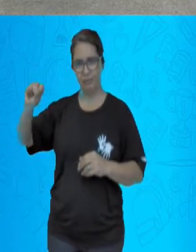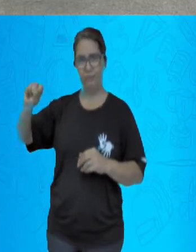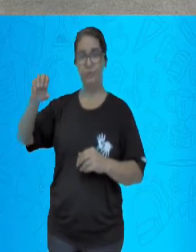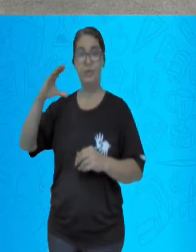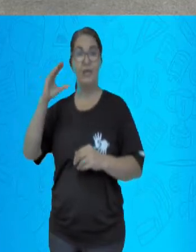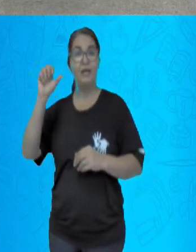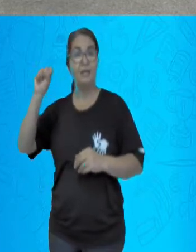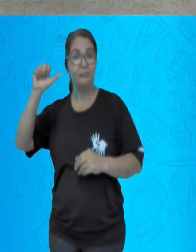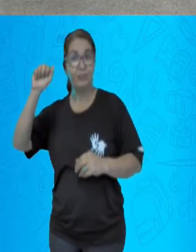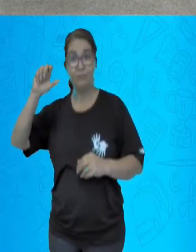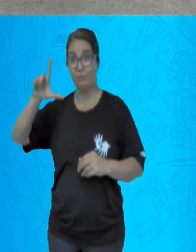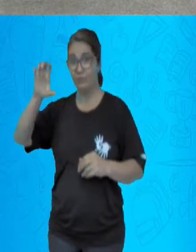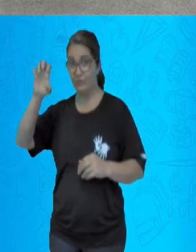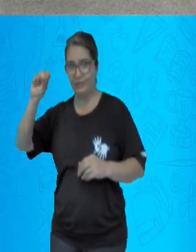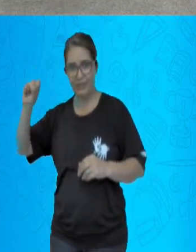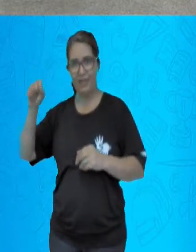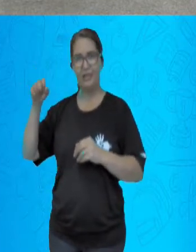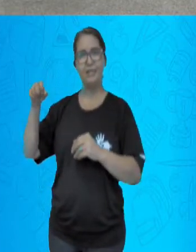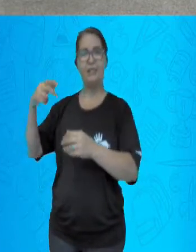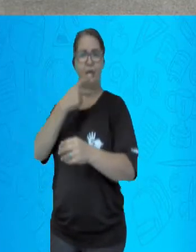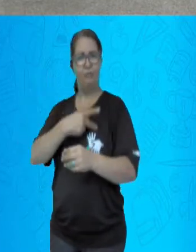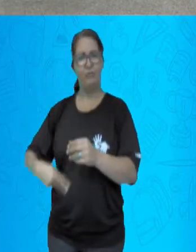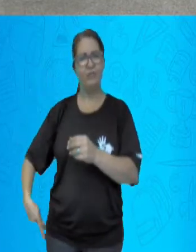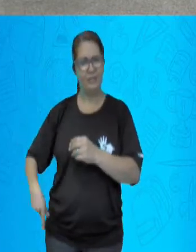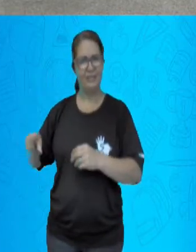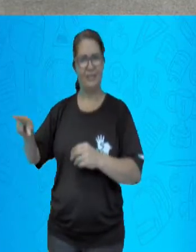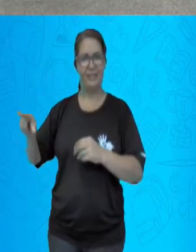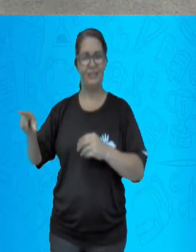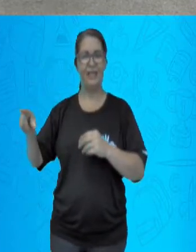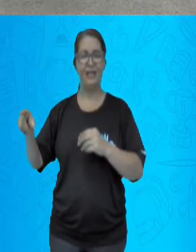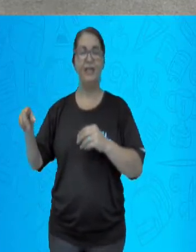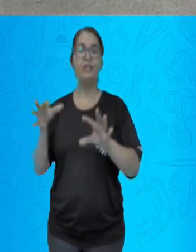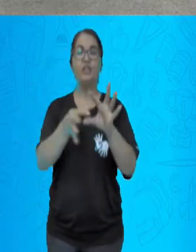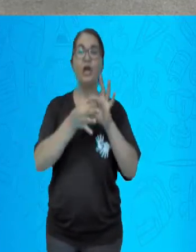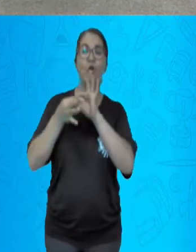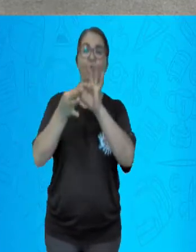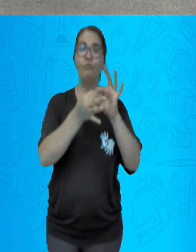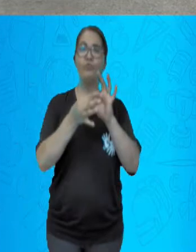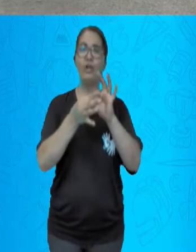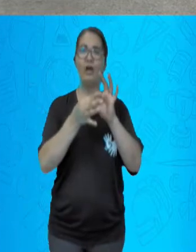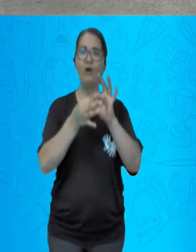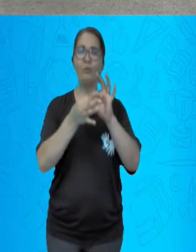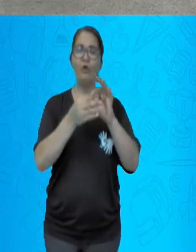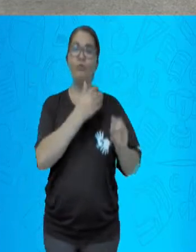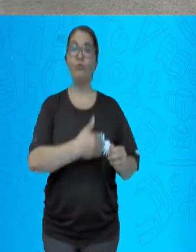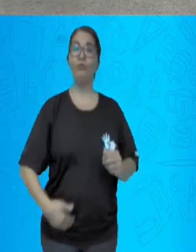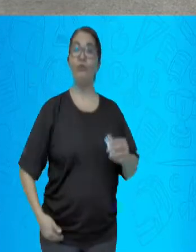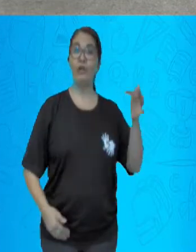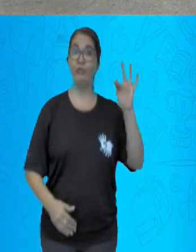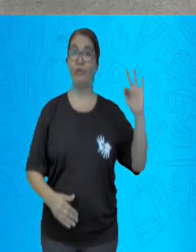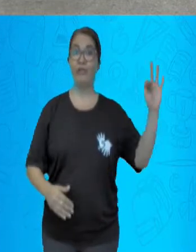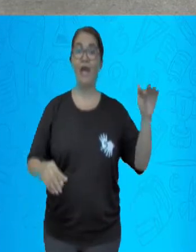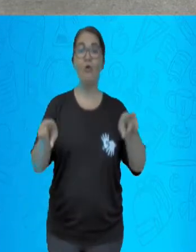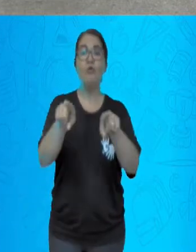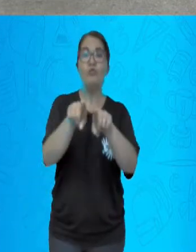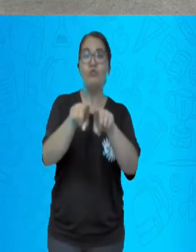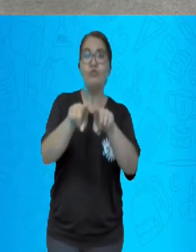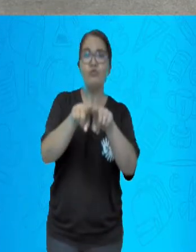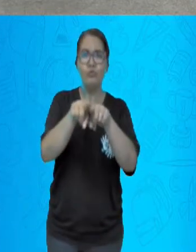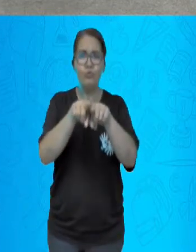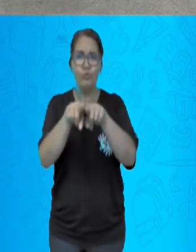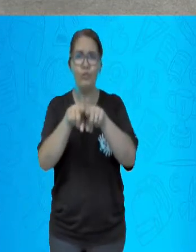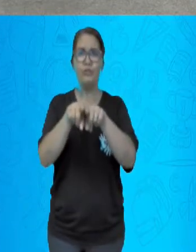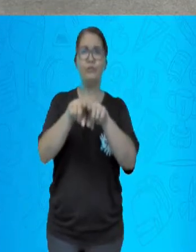base o compromisso político entre o governo federal e as oligarquias, que governavam os estados, tendo o objetivo de